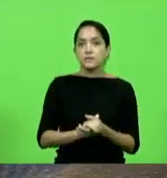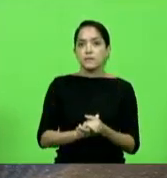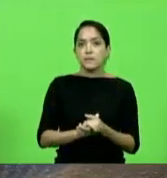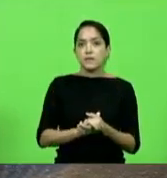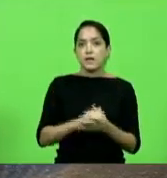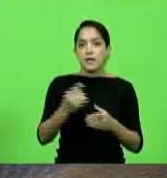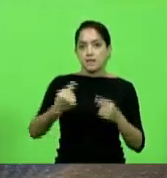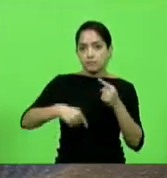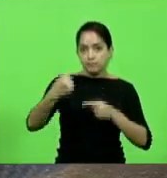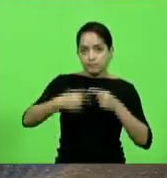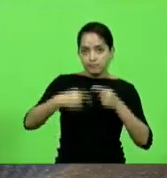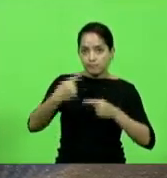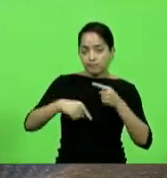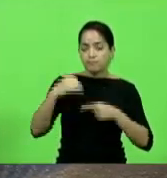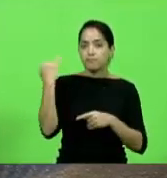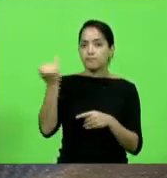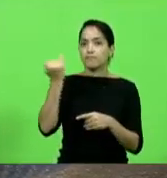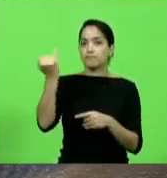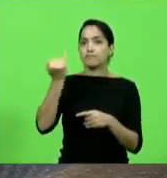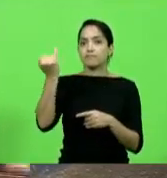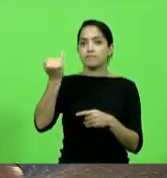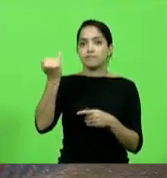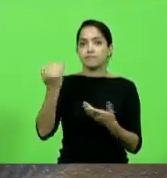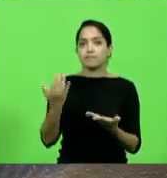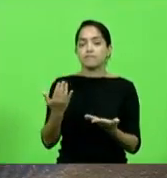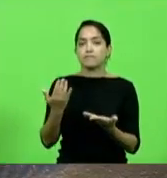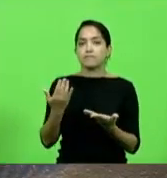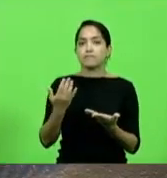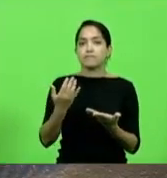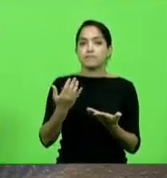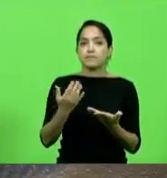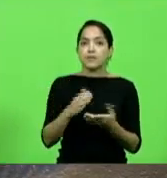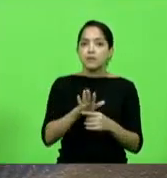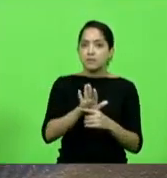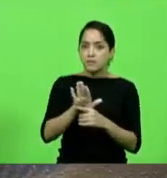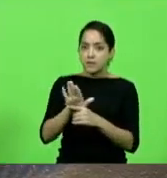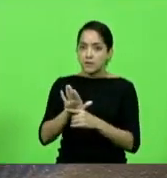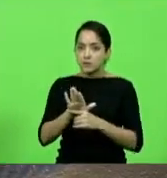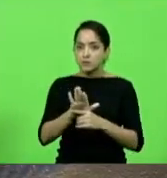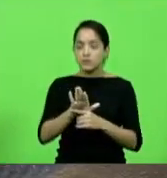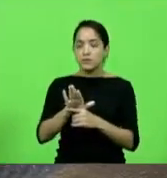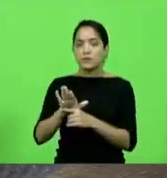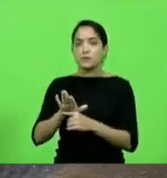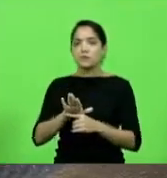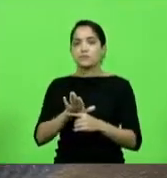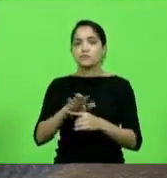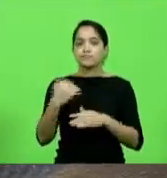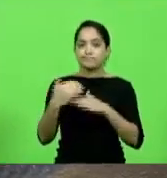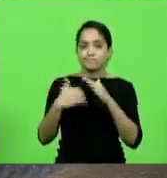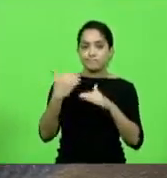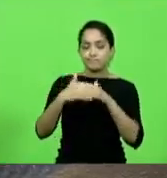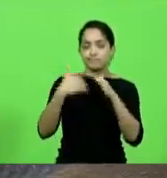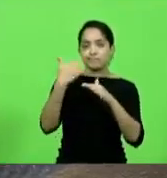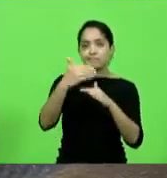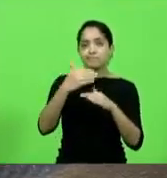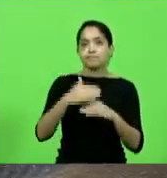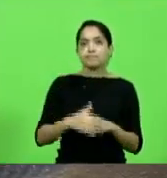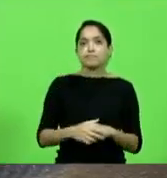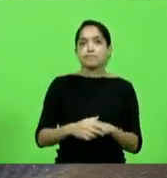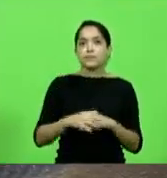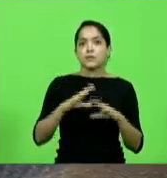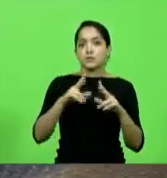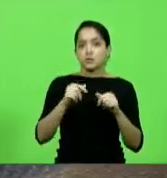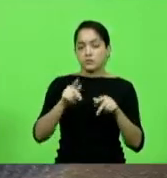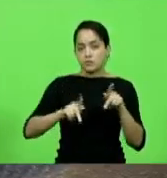importantes para darmos a contribuição ao desenvolvimento de todos